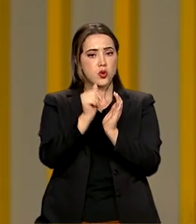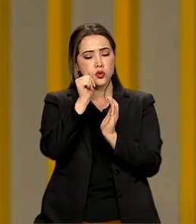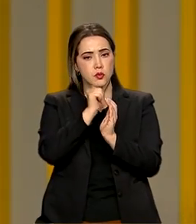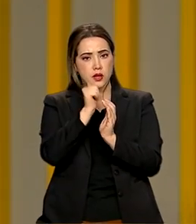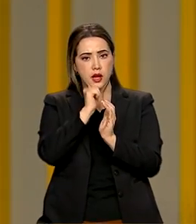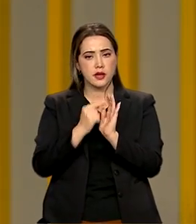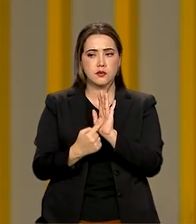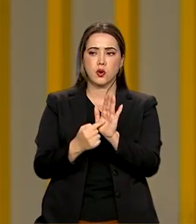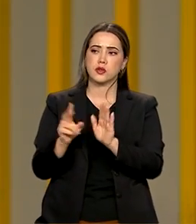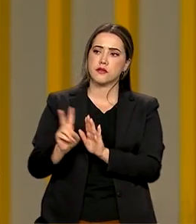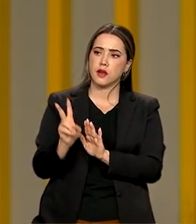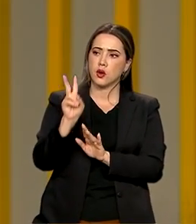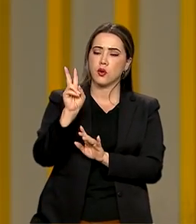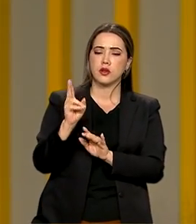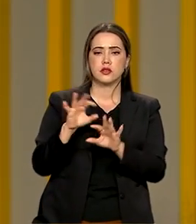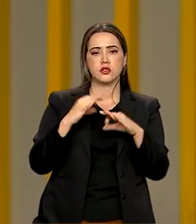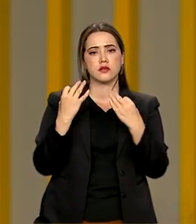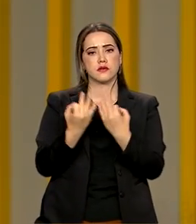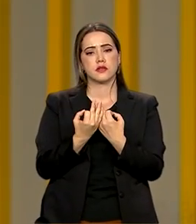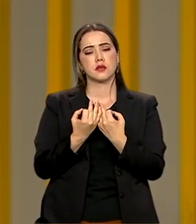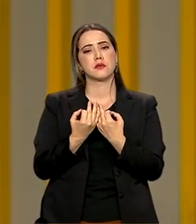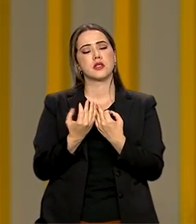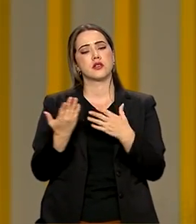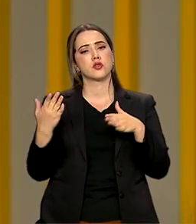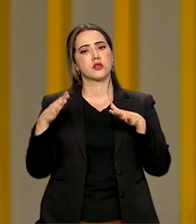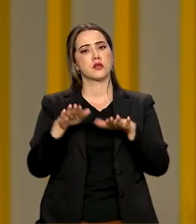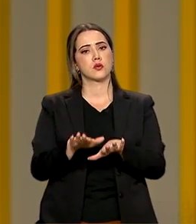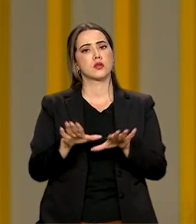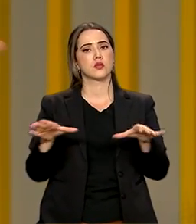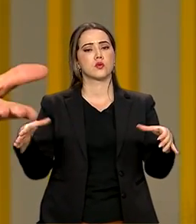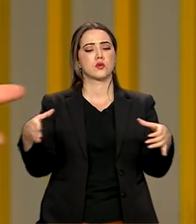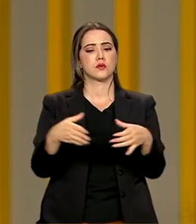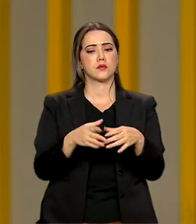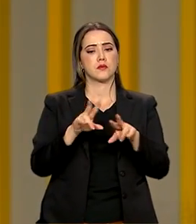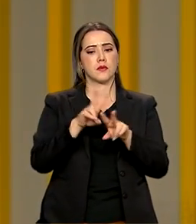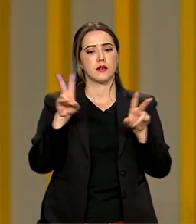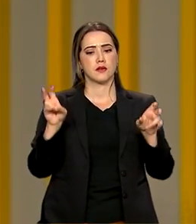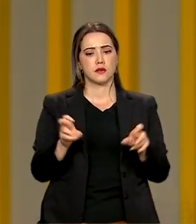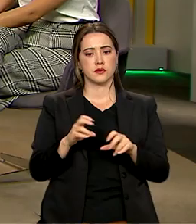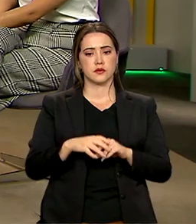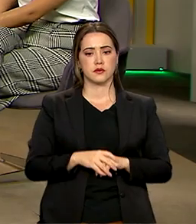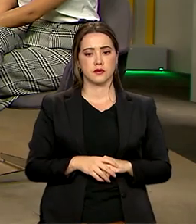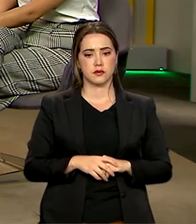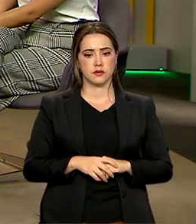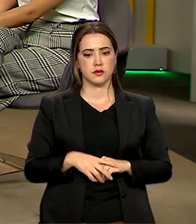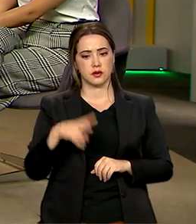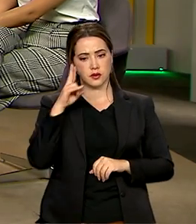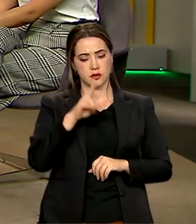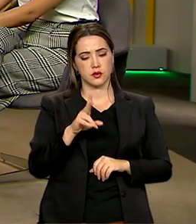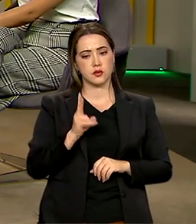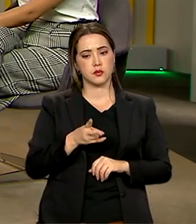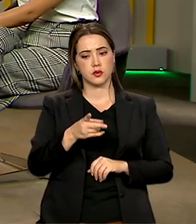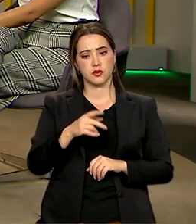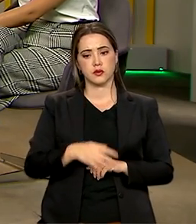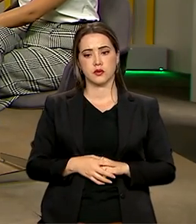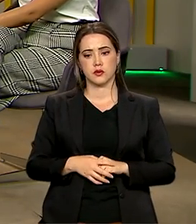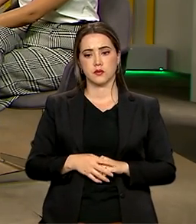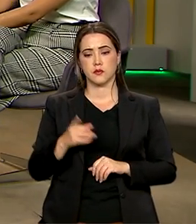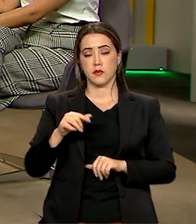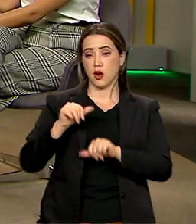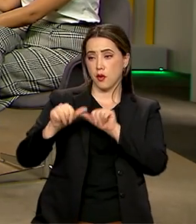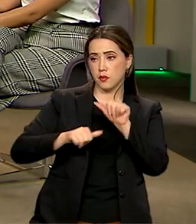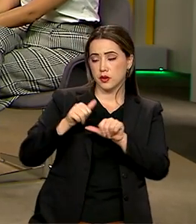valores de inclusão, de coletividade. Então, são questões que nós podemos ver na prática lá acontecendo. Passa por uma mudança